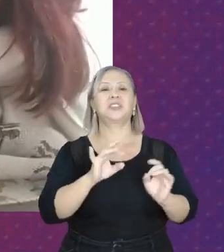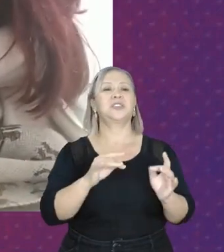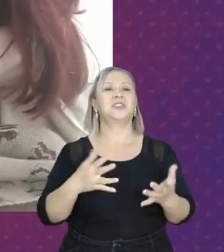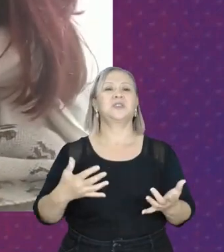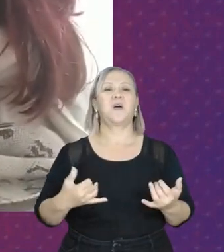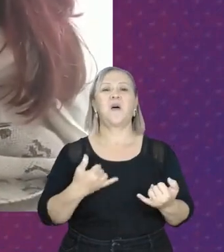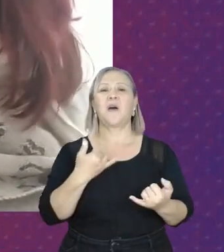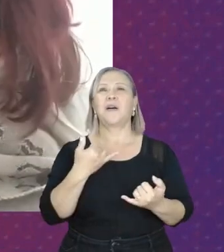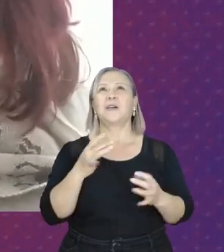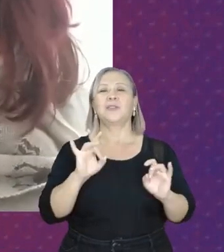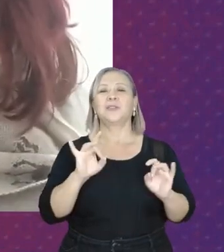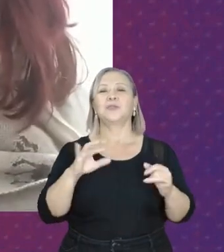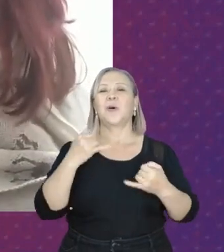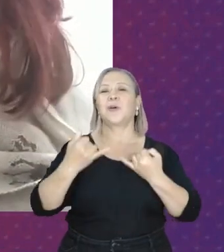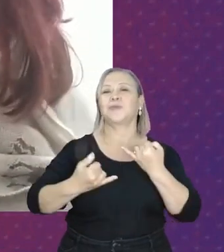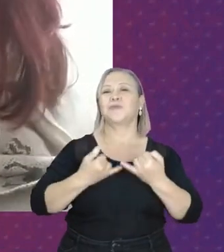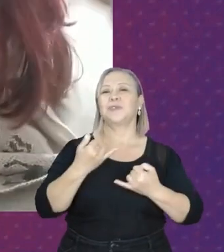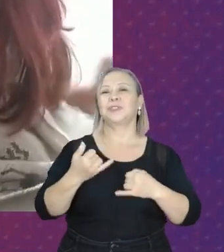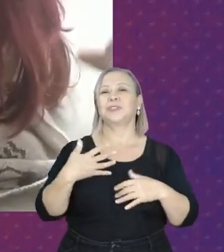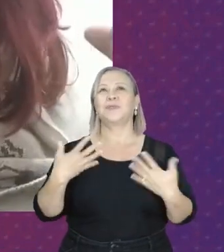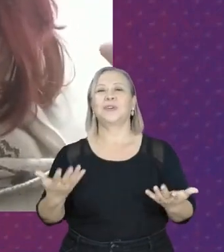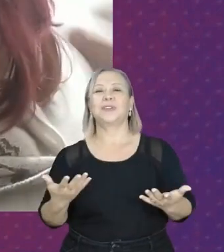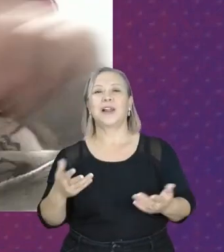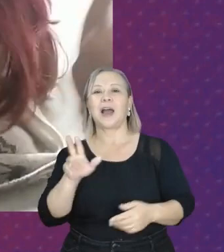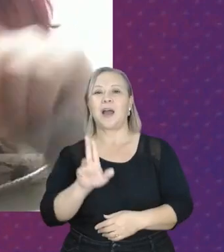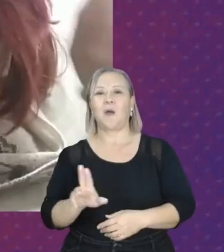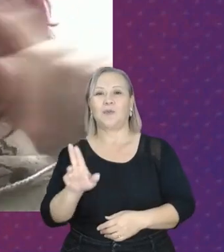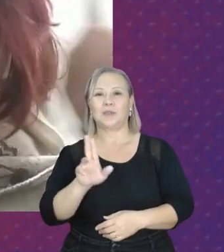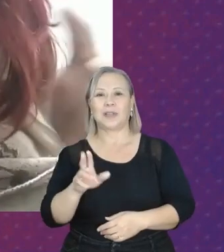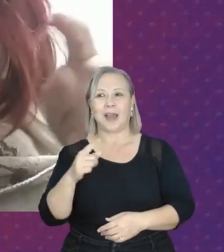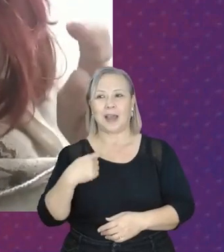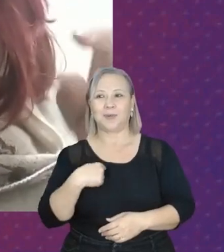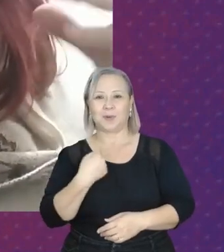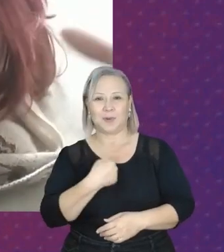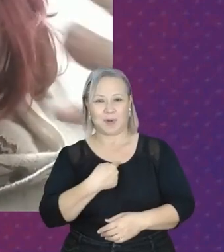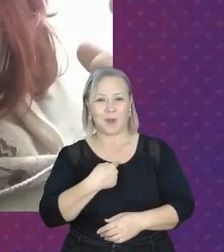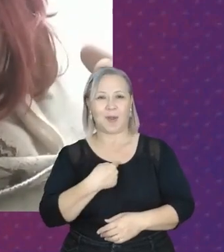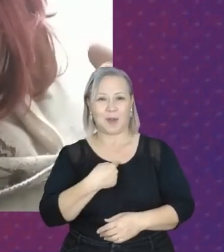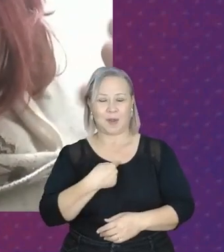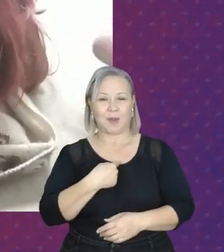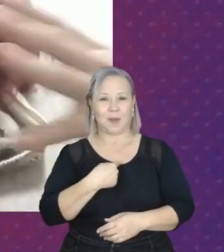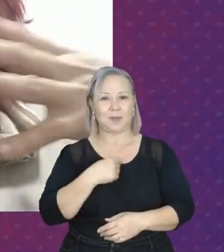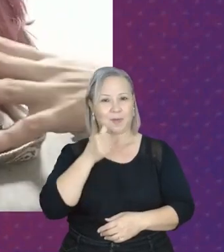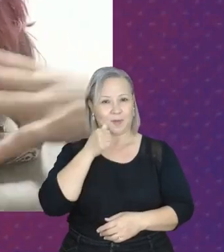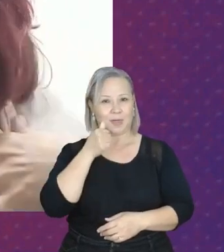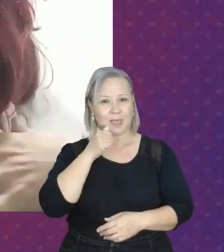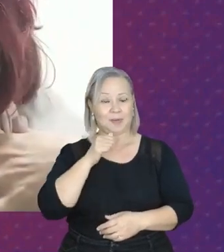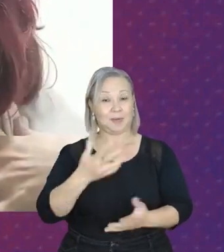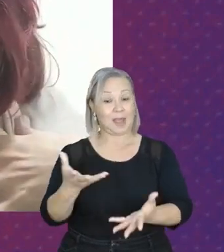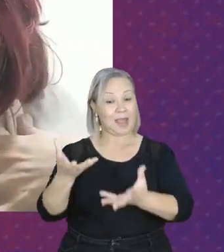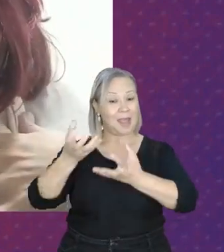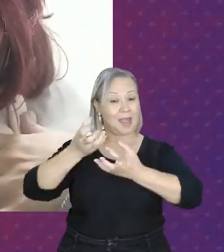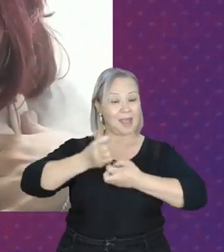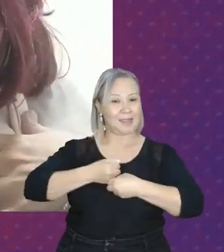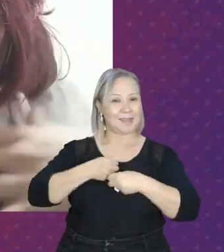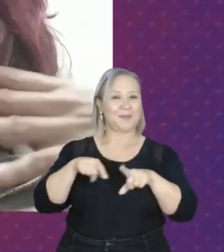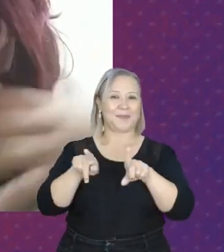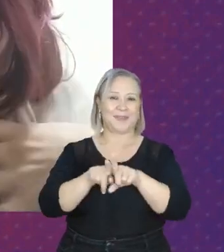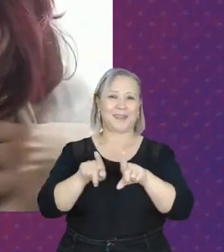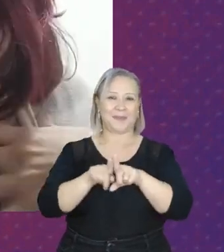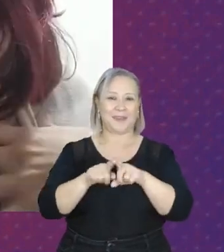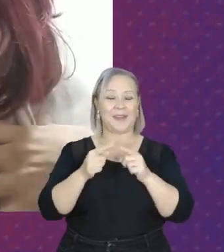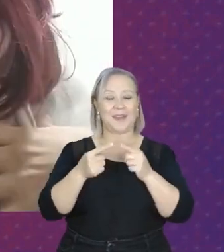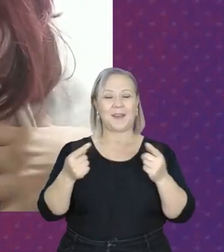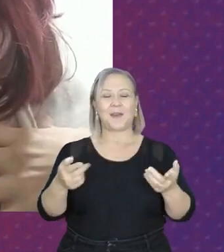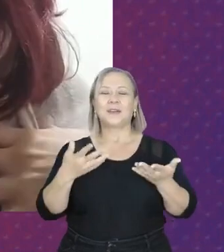quando ela é consumida, não gosto muito dessa palavra, mas quando ela é recebida. Mas